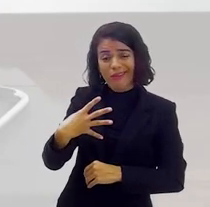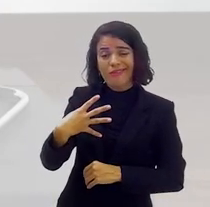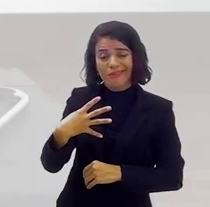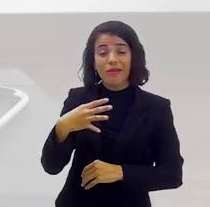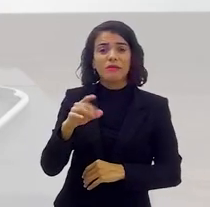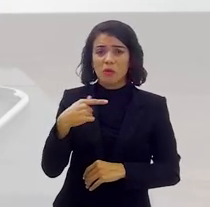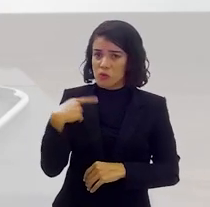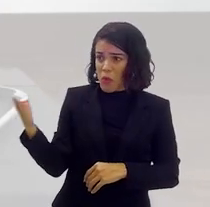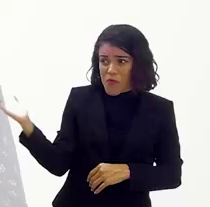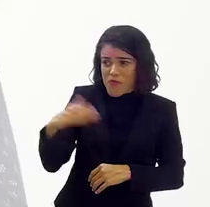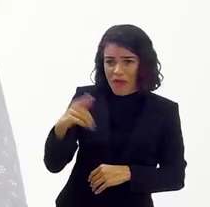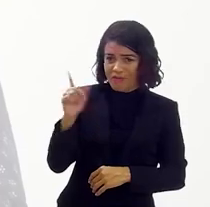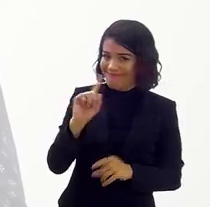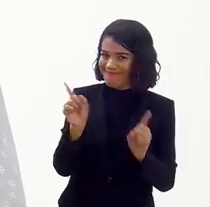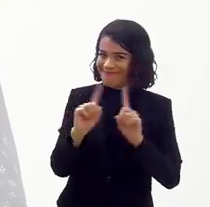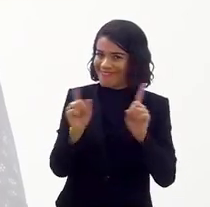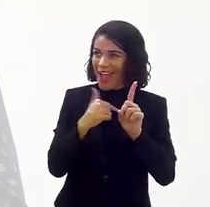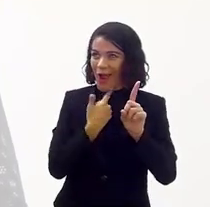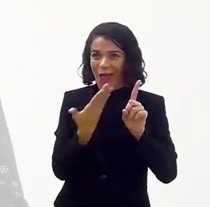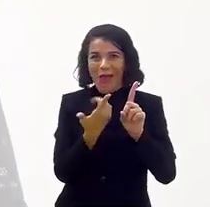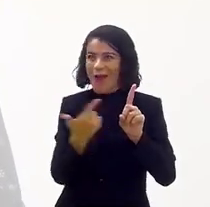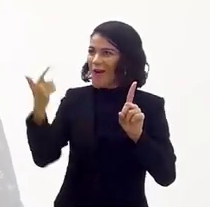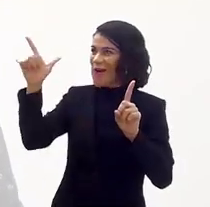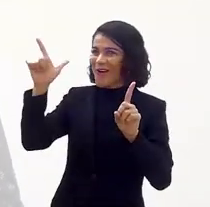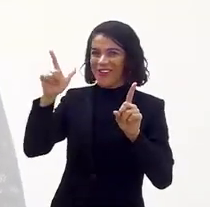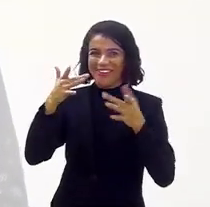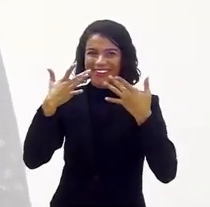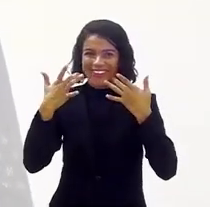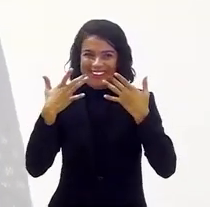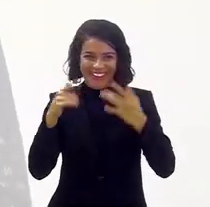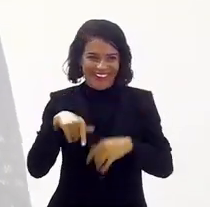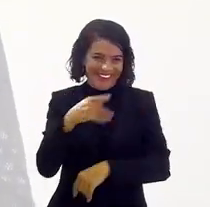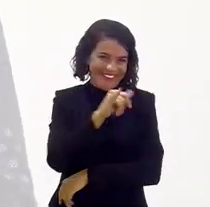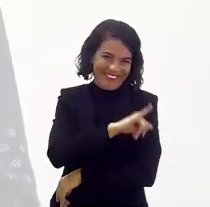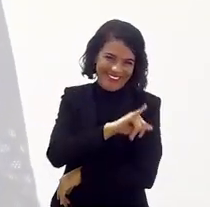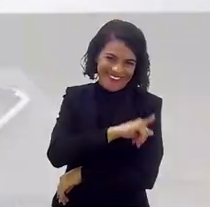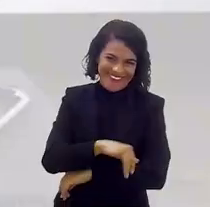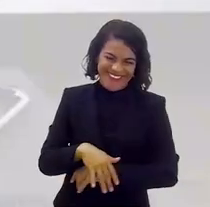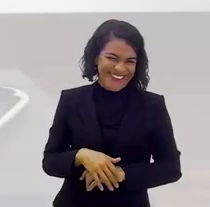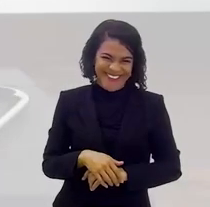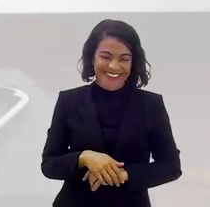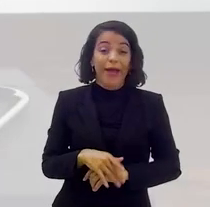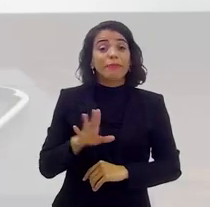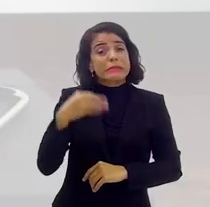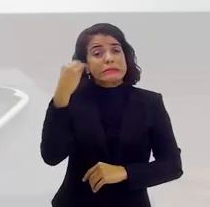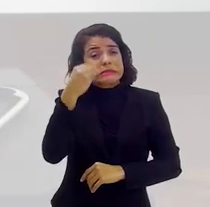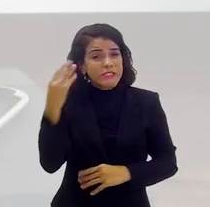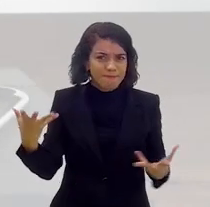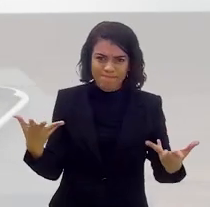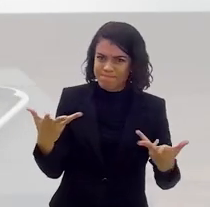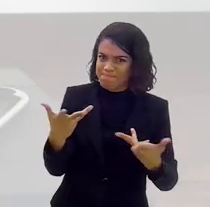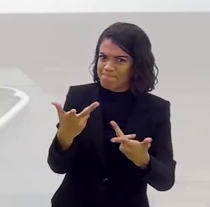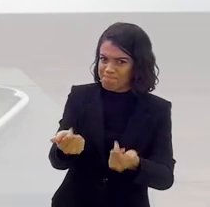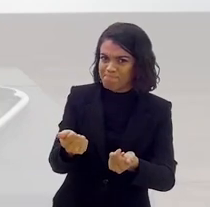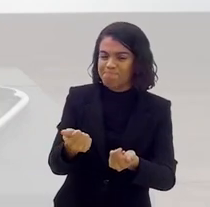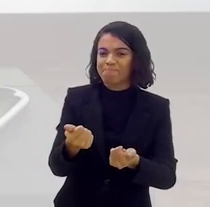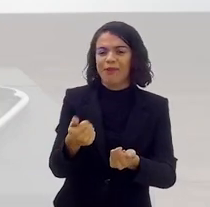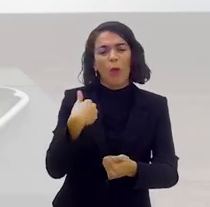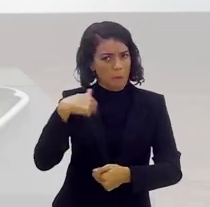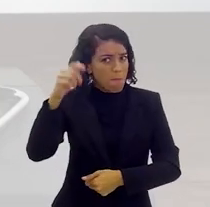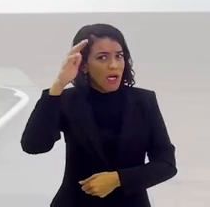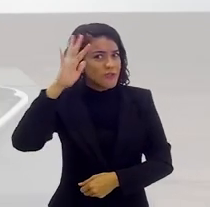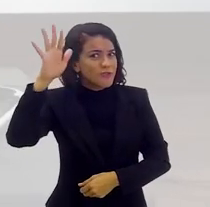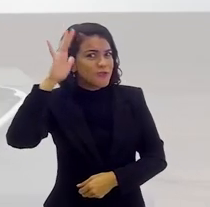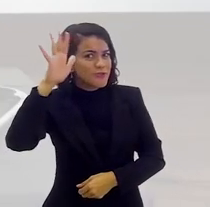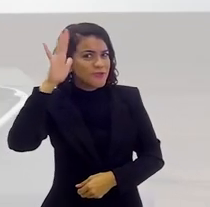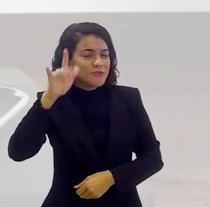Tanto é que agora eles perguntaram, o senhor não vem, não? Eu falei, não, eu estou em outras coisas aqui no Rio de Janeiro. Não dá, não. Mas uma experiência fantástica. Eu